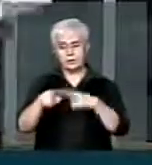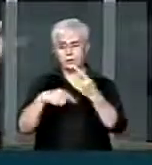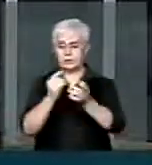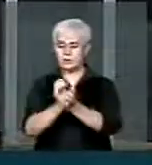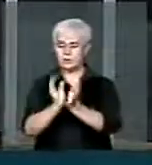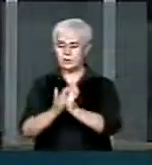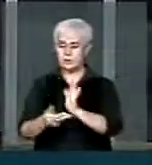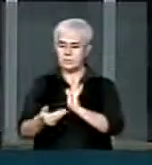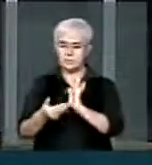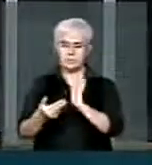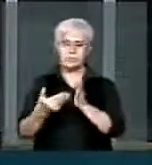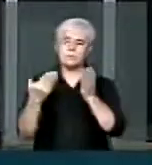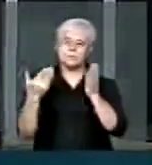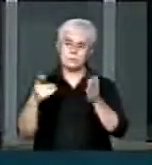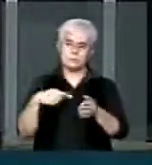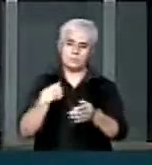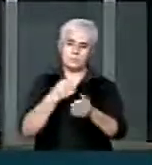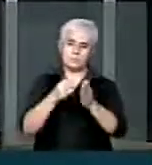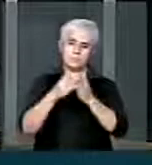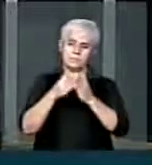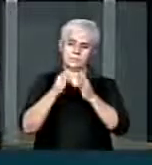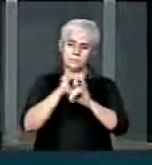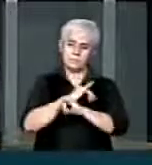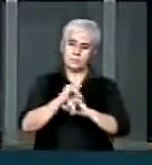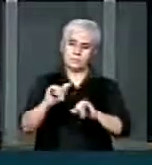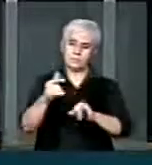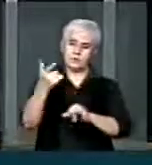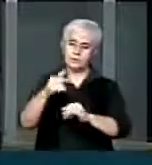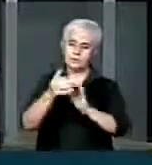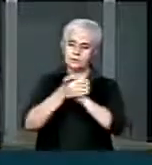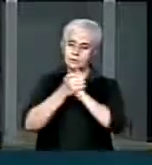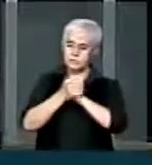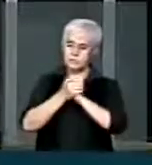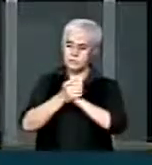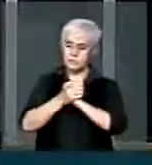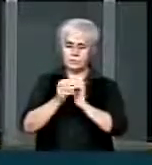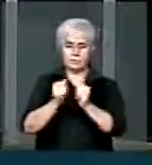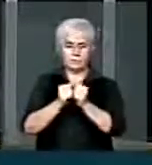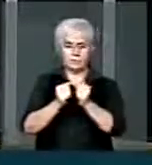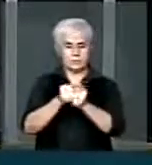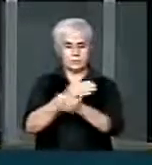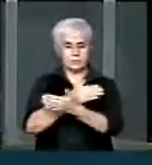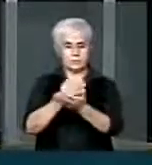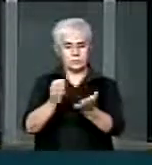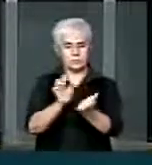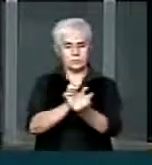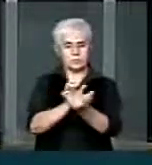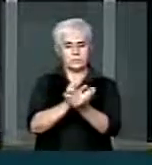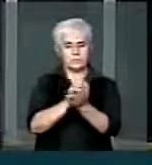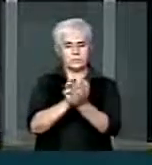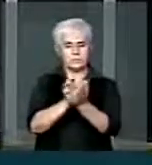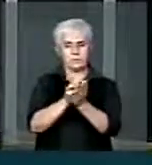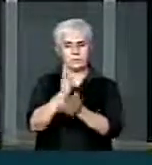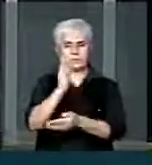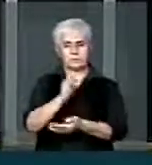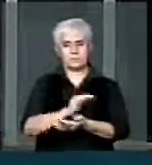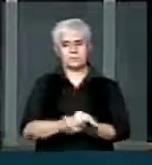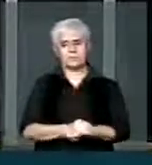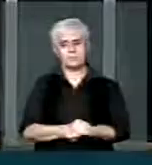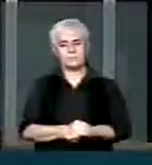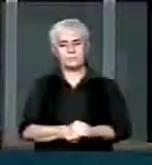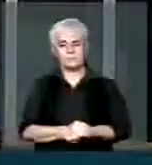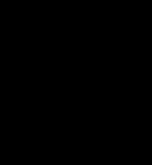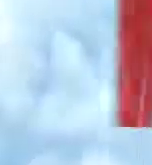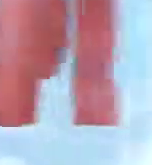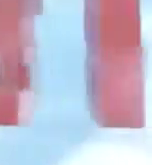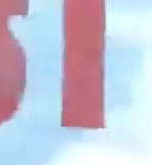Deputados. Esse é o nosso apelo. E, mais uma vez, um abraço para o Júnior Dugado. Volte lá para Pernambuco, o senhor até lá. Muito obrigado, presidente.